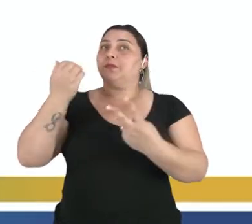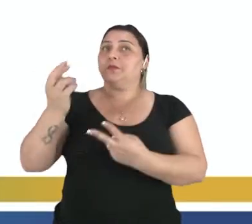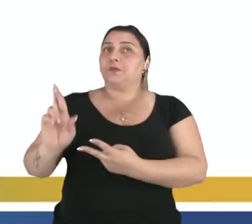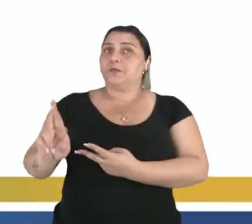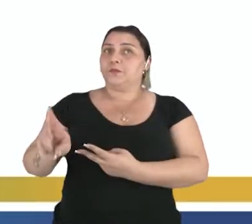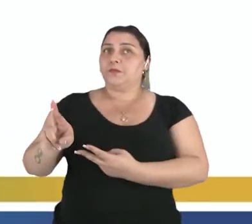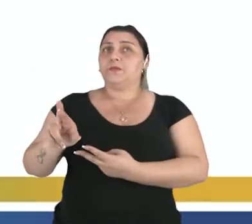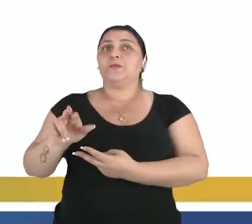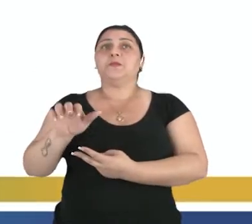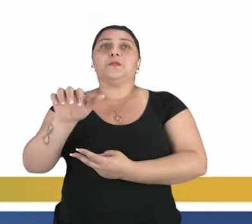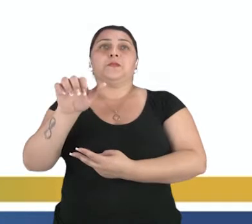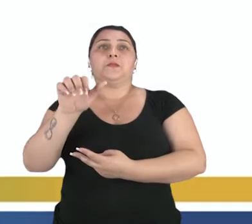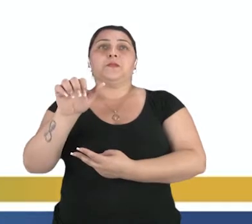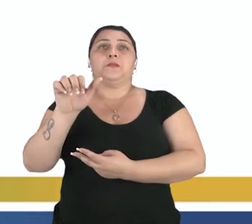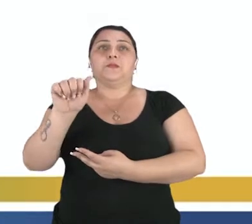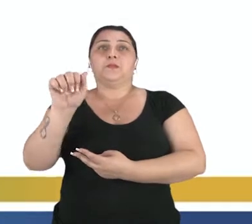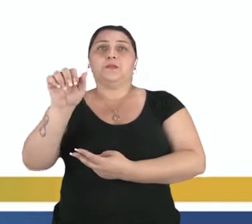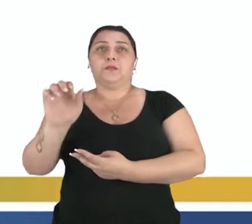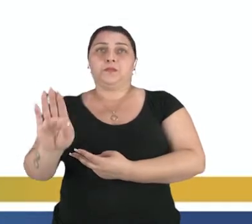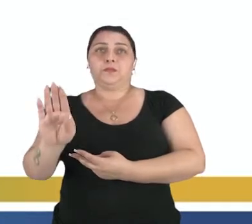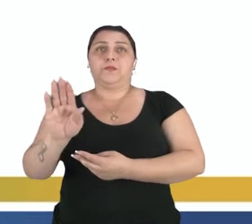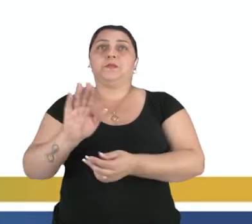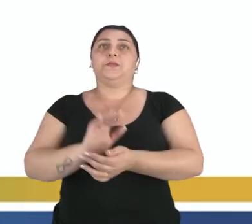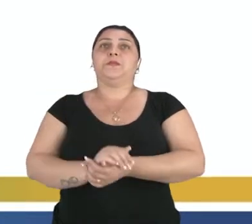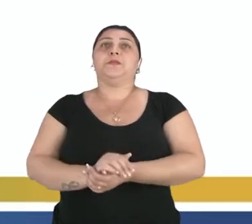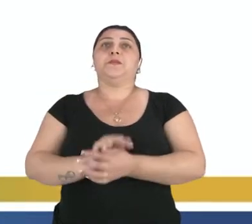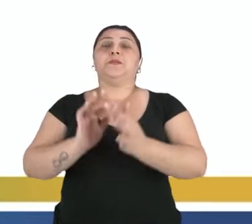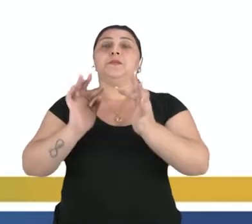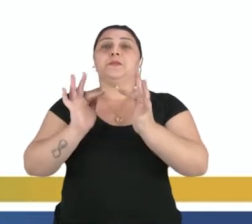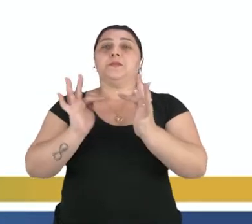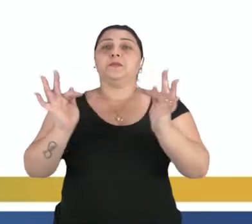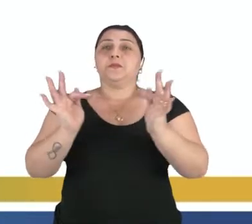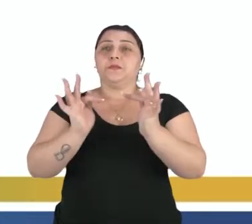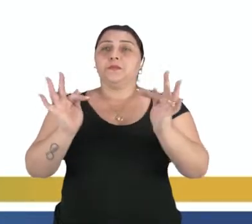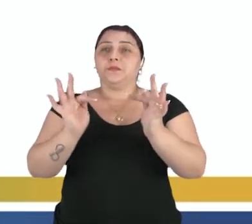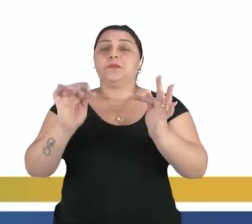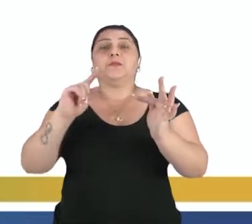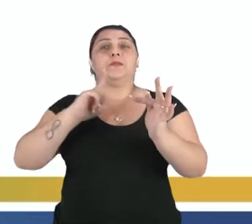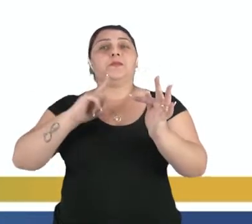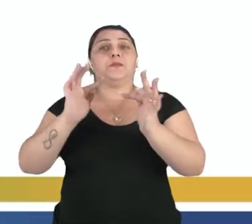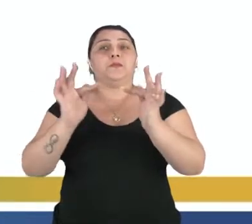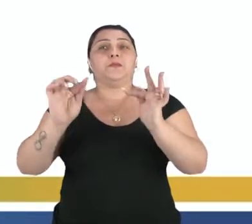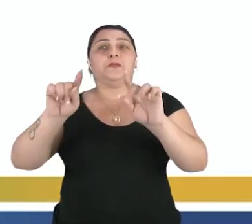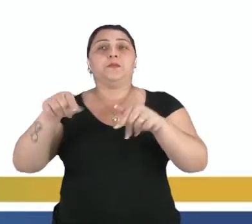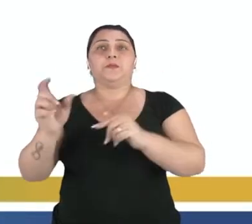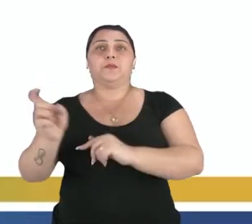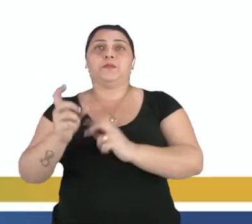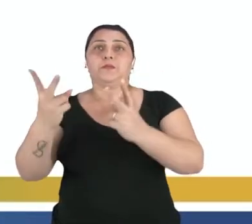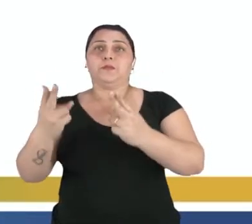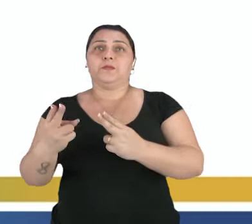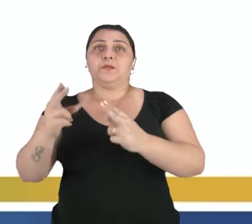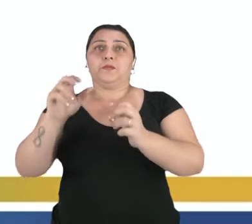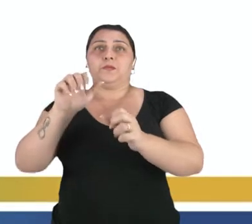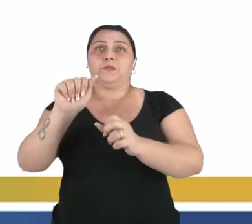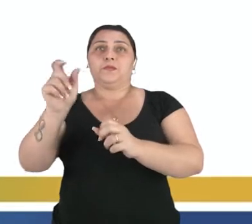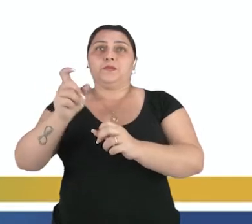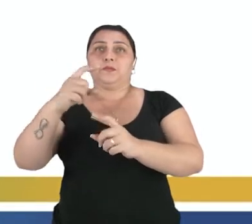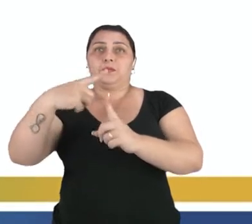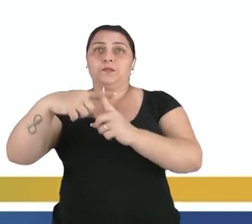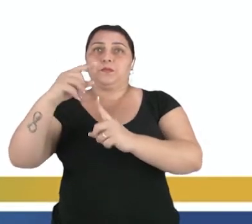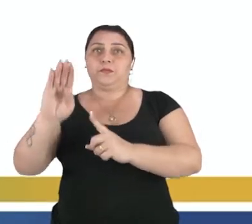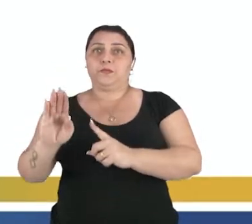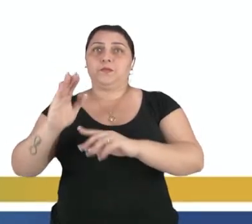que são coeficiente a e b, tal que nós teremos aí uma f de x igual a x mais b